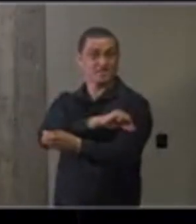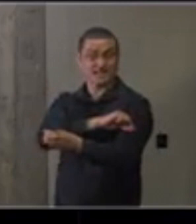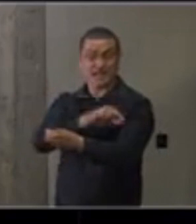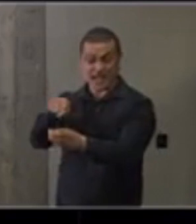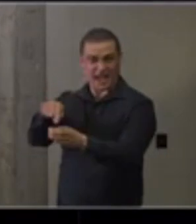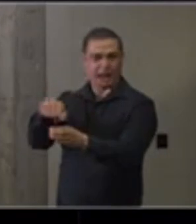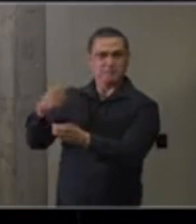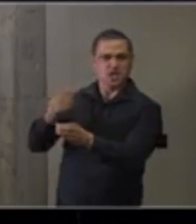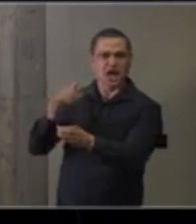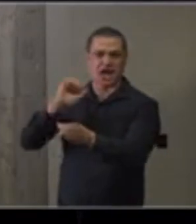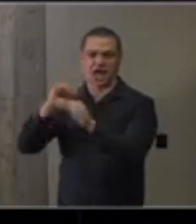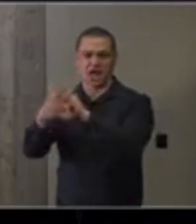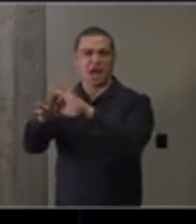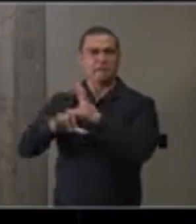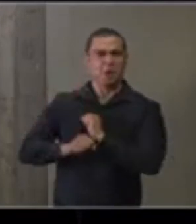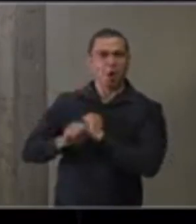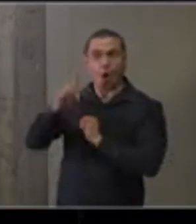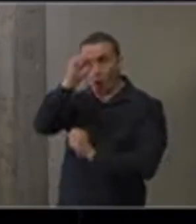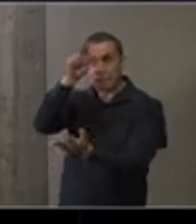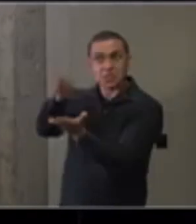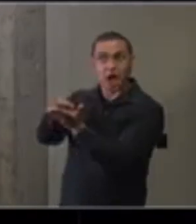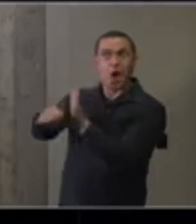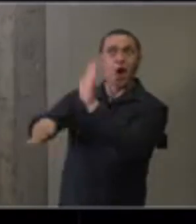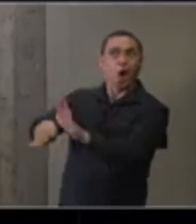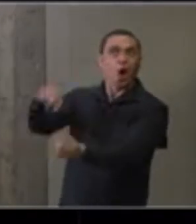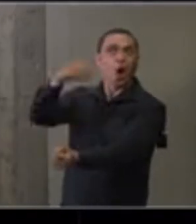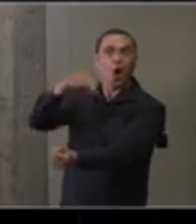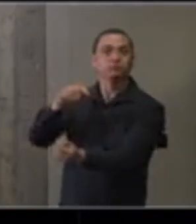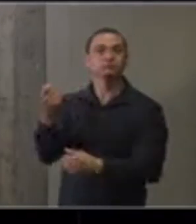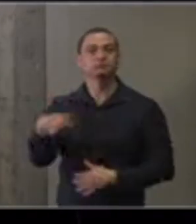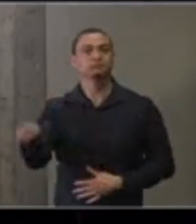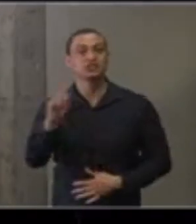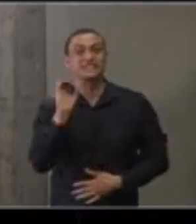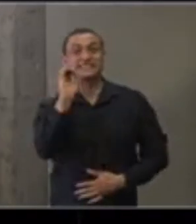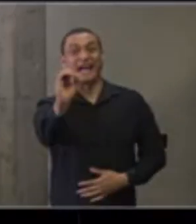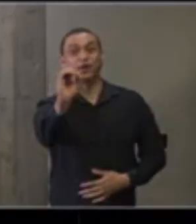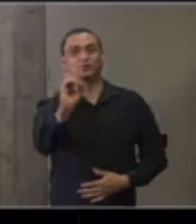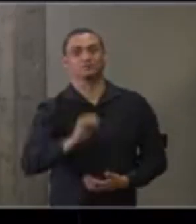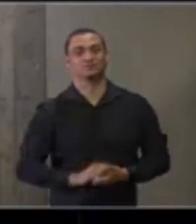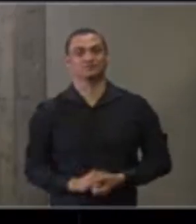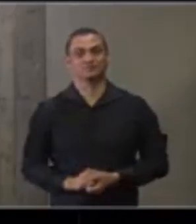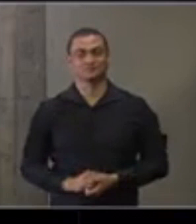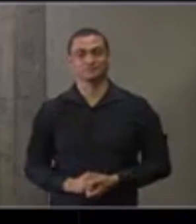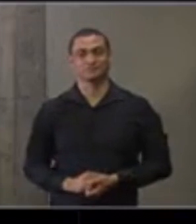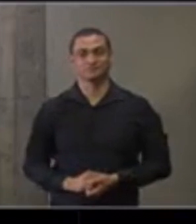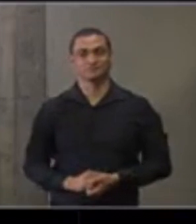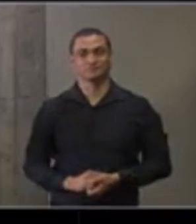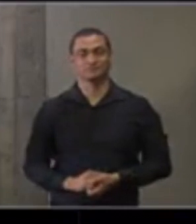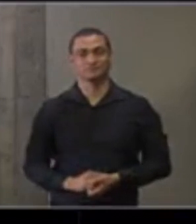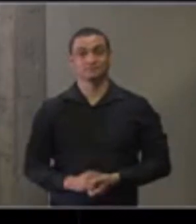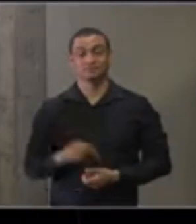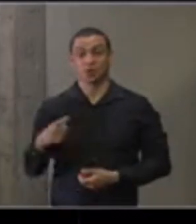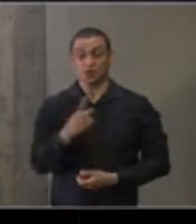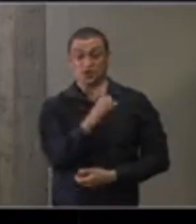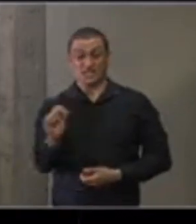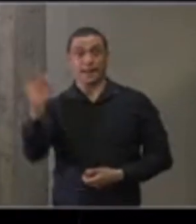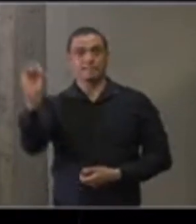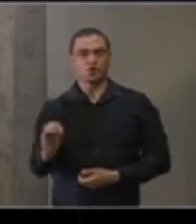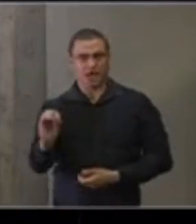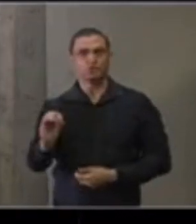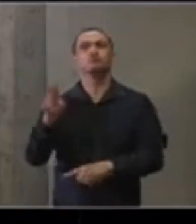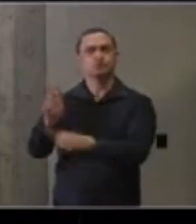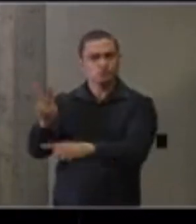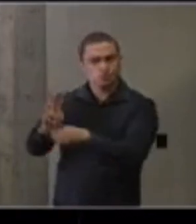Nenhum dos voluntários que receberam a vacina foram internados. 100% de